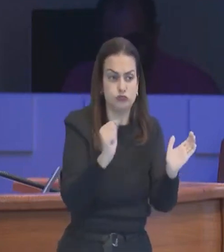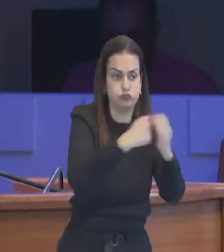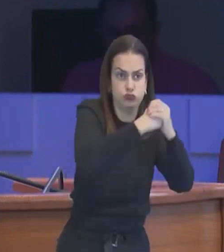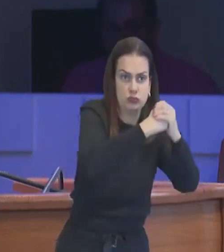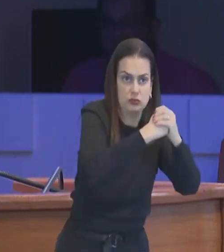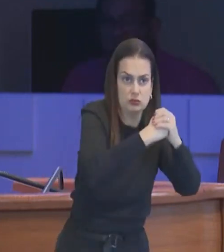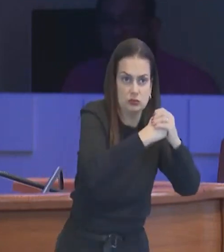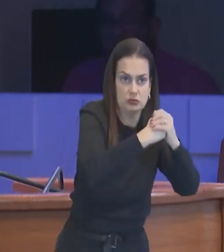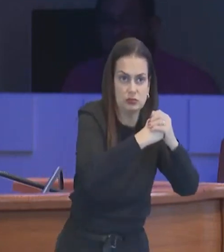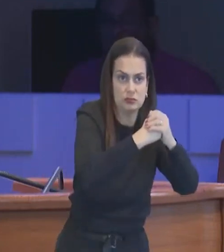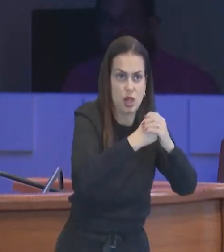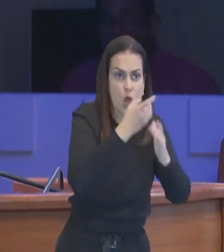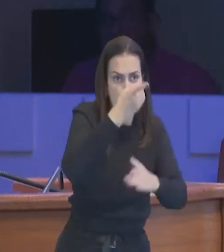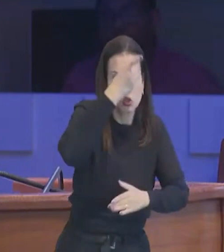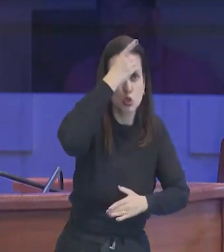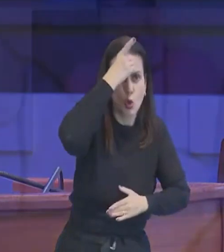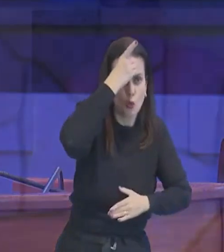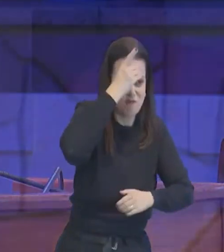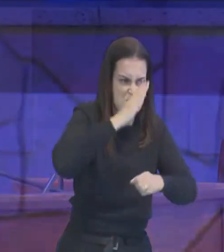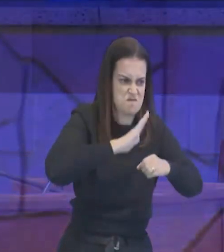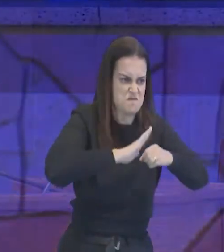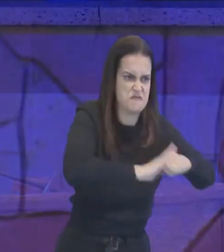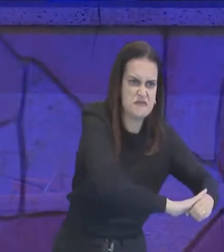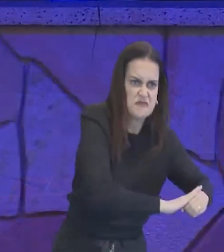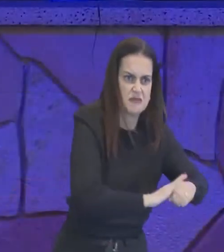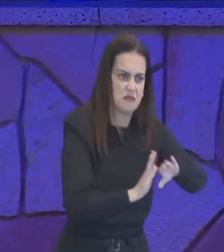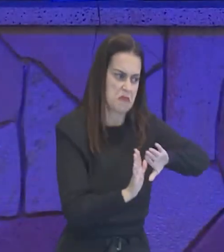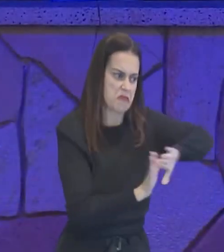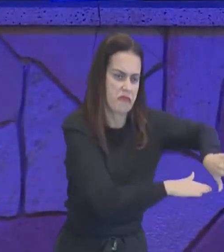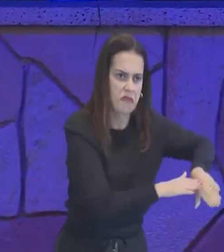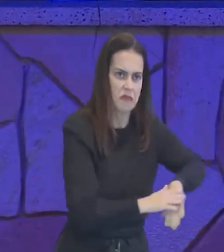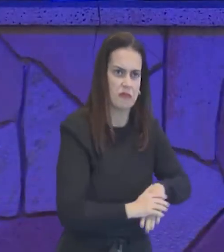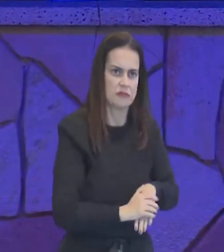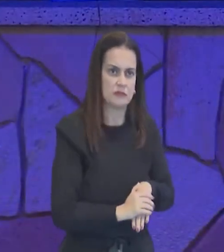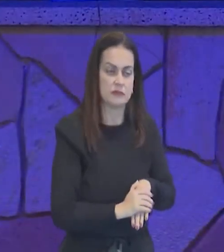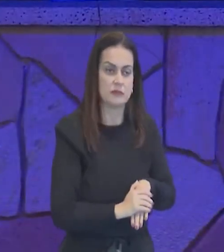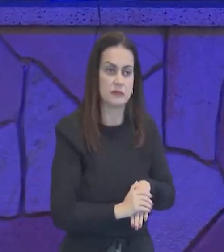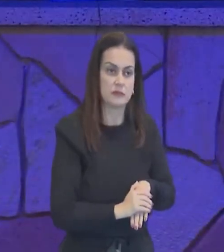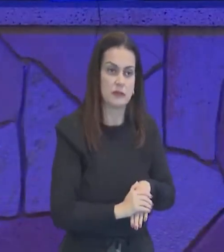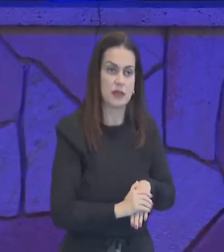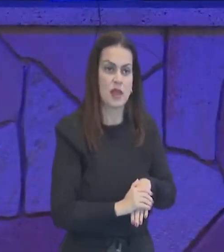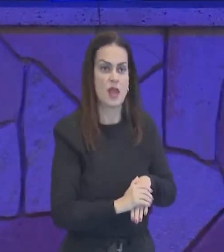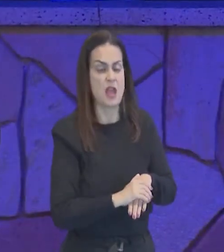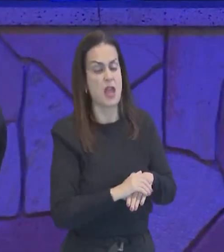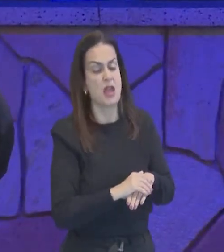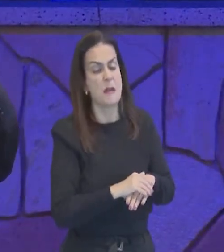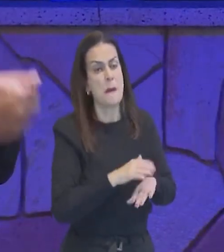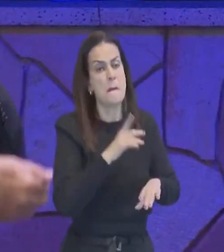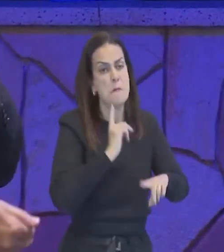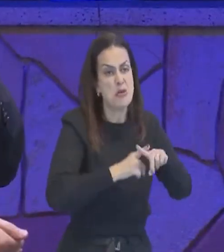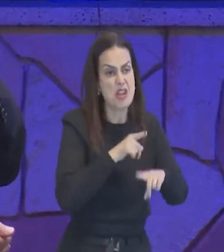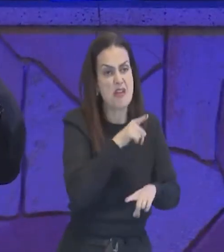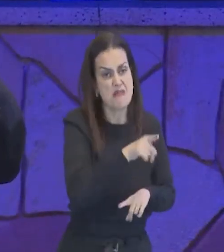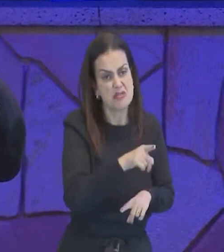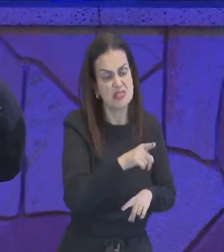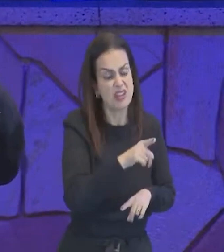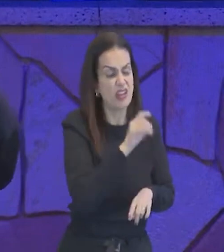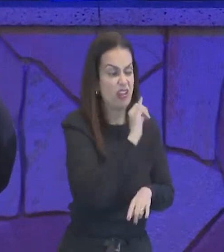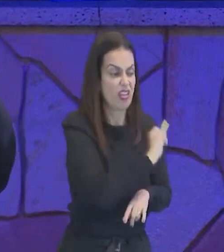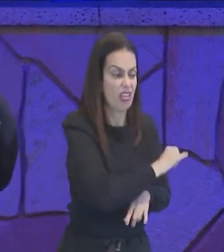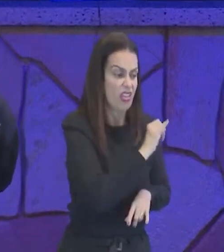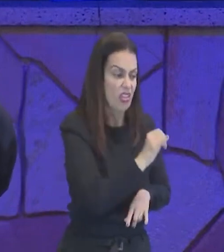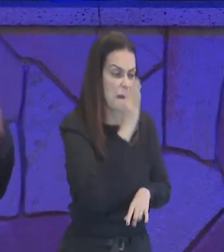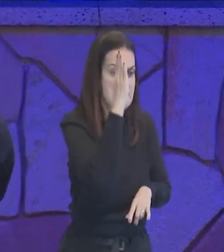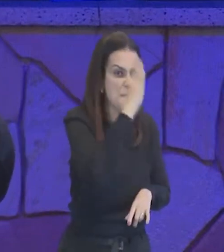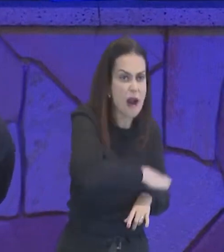uma vocação, uma mente brilhante, em virtude, da má instrução, ou da